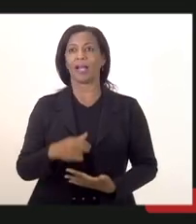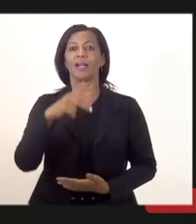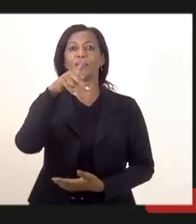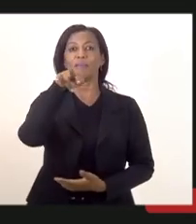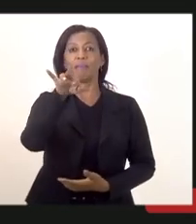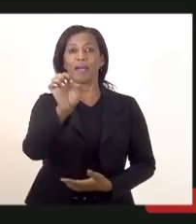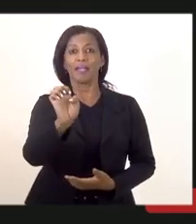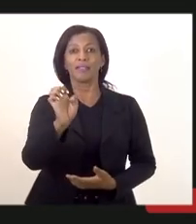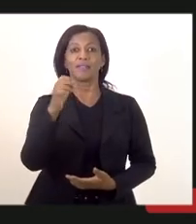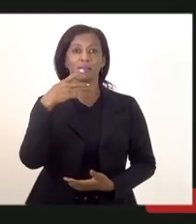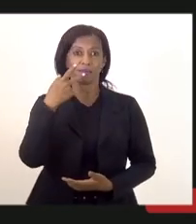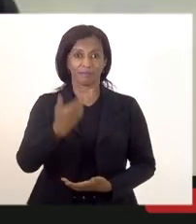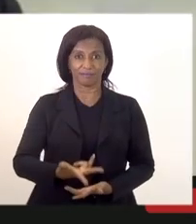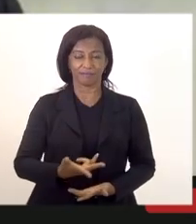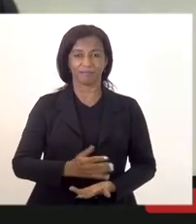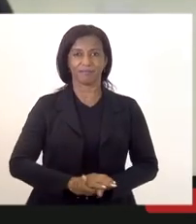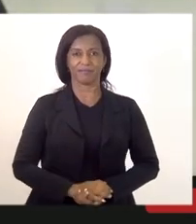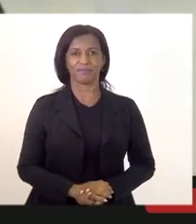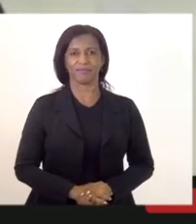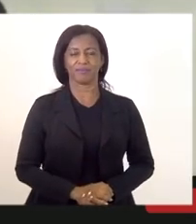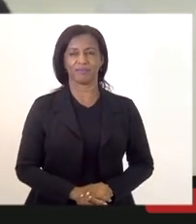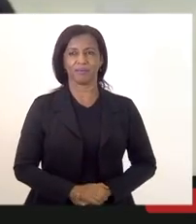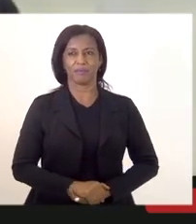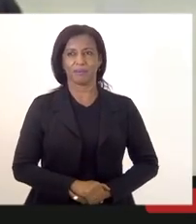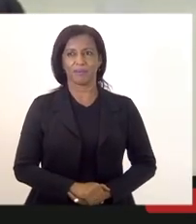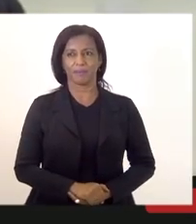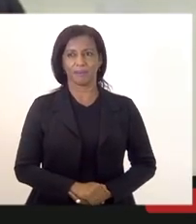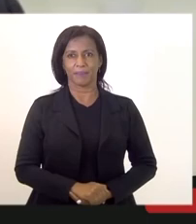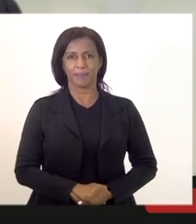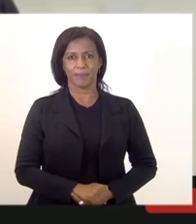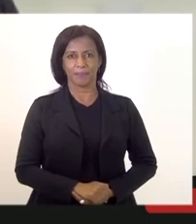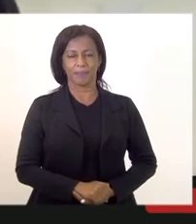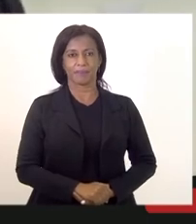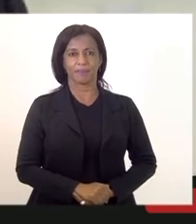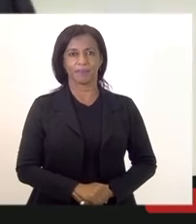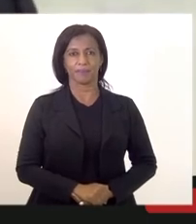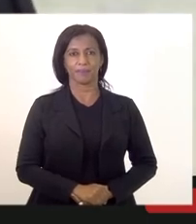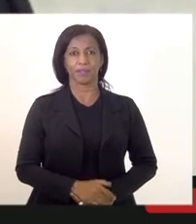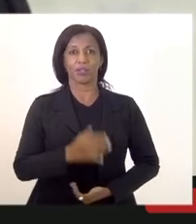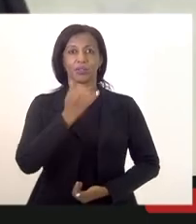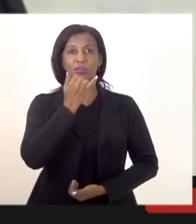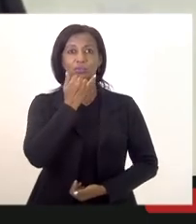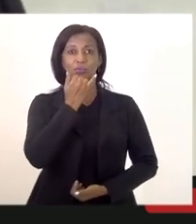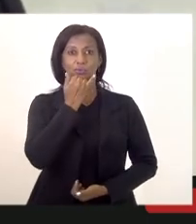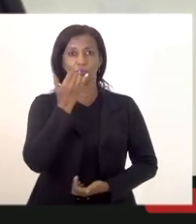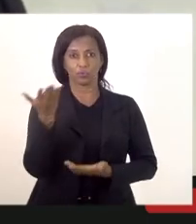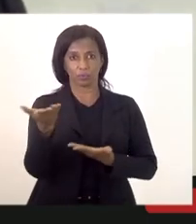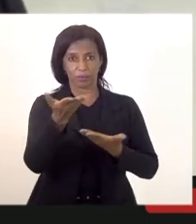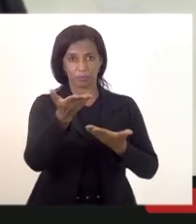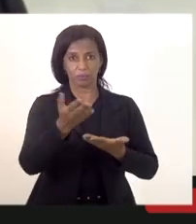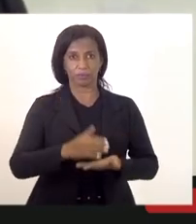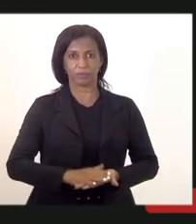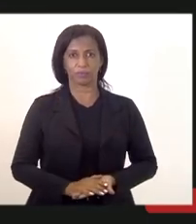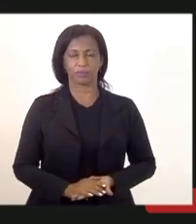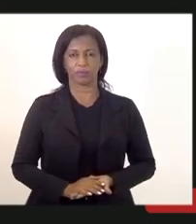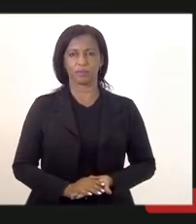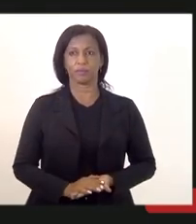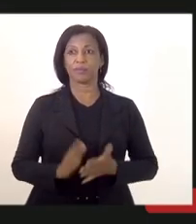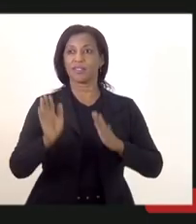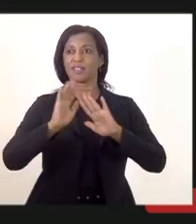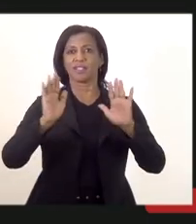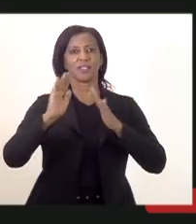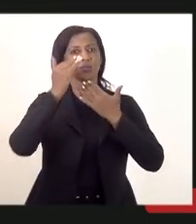observação vou passar a palavra obrigado deputada desculpa Péricles desculpa só agradecer a